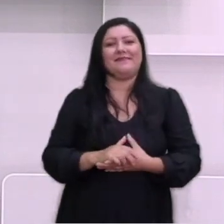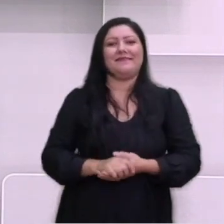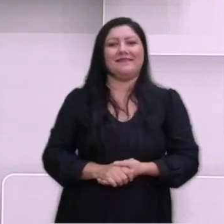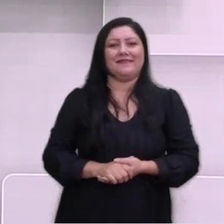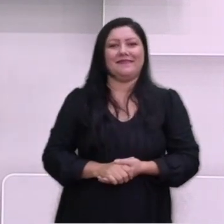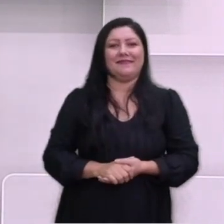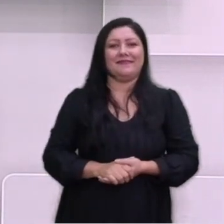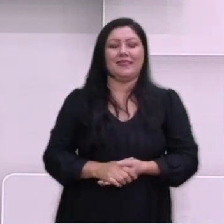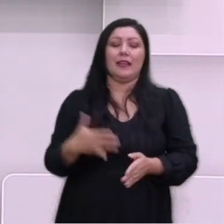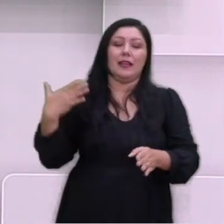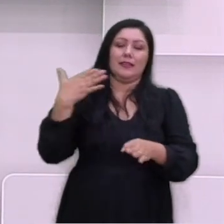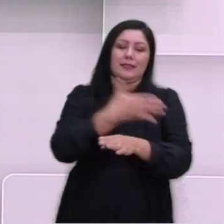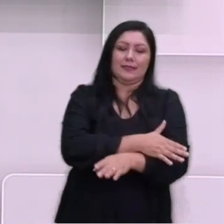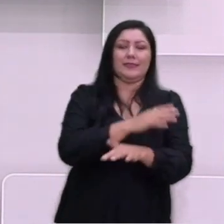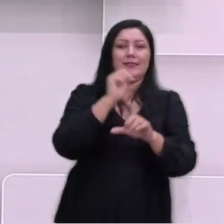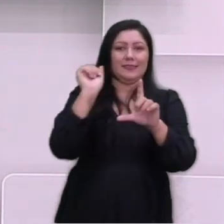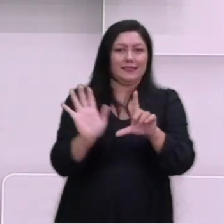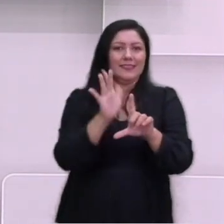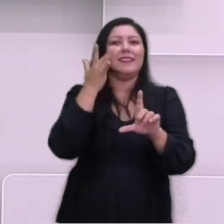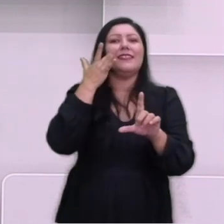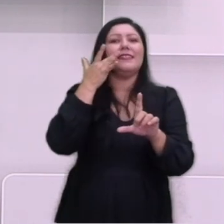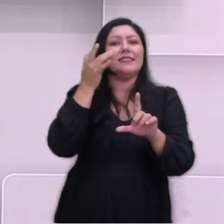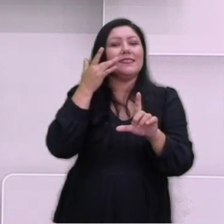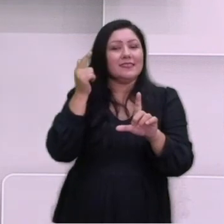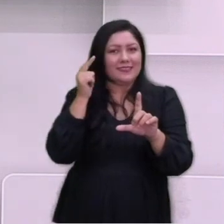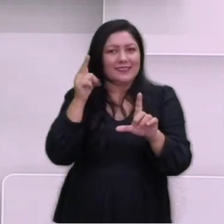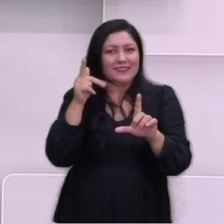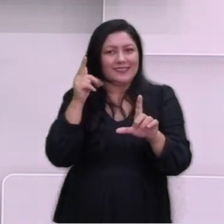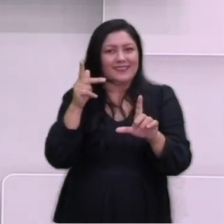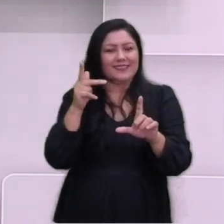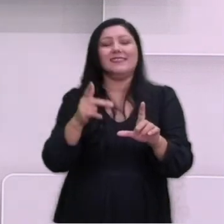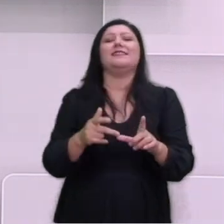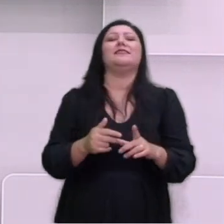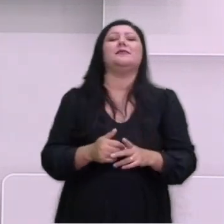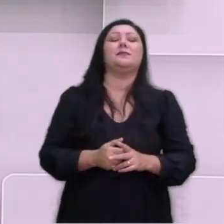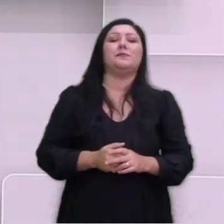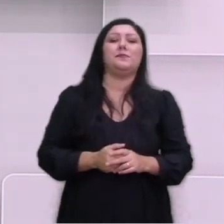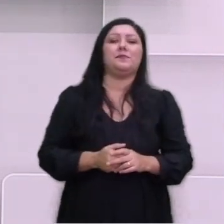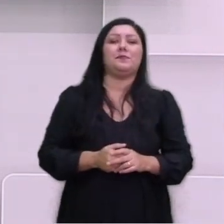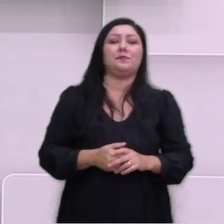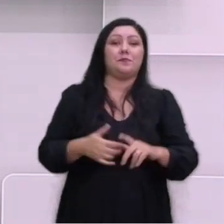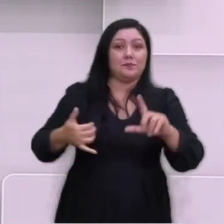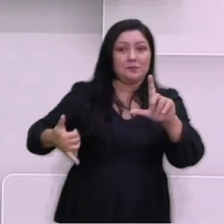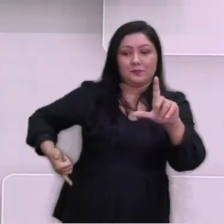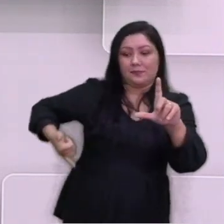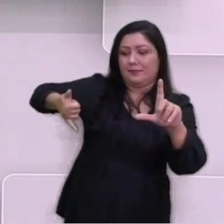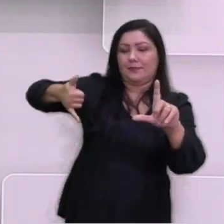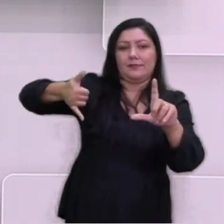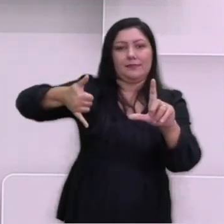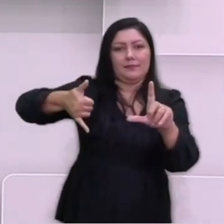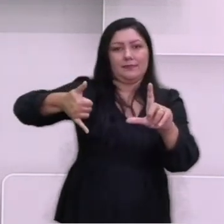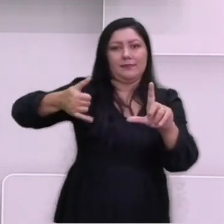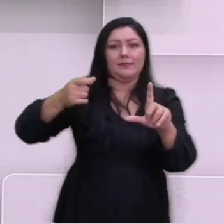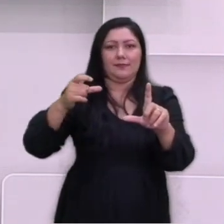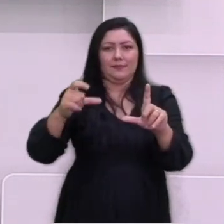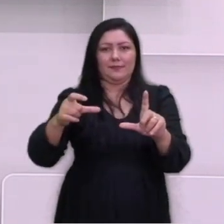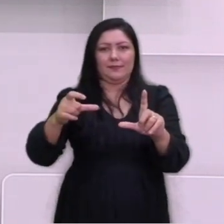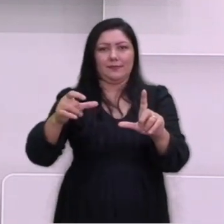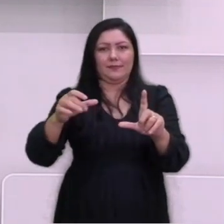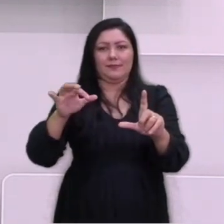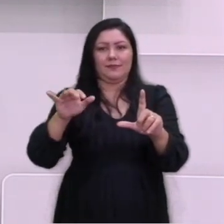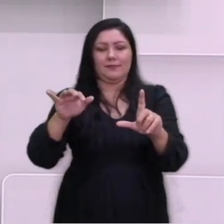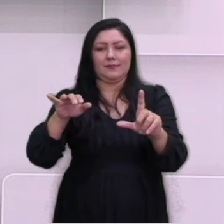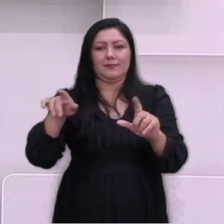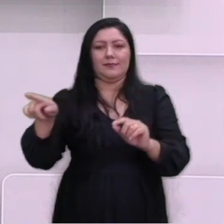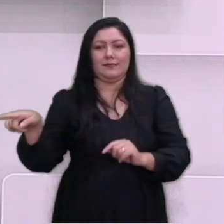Para acessar as nossas atividades da plataforma EsmedGV, aponte a câmera do seu celular